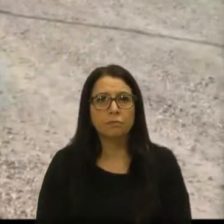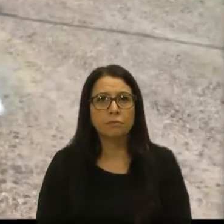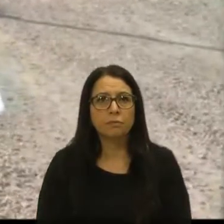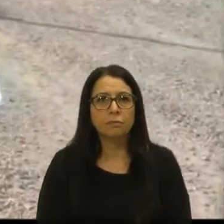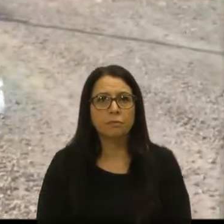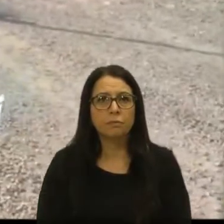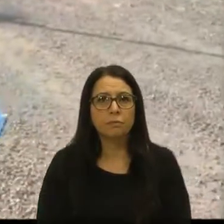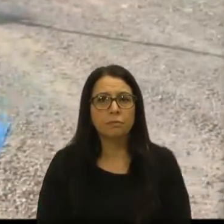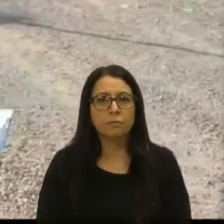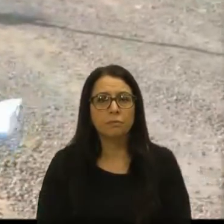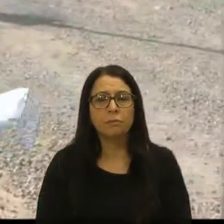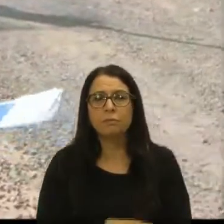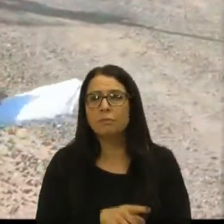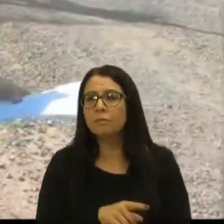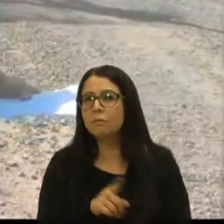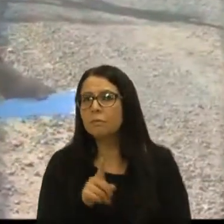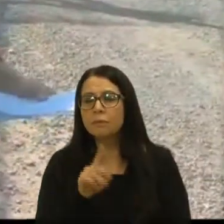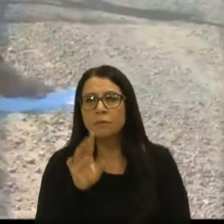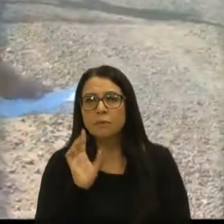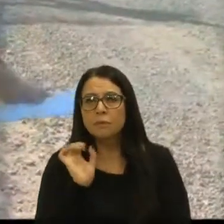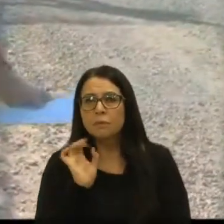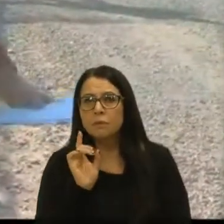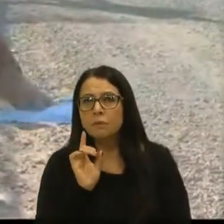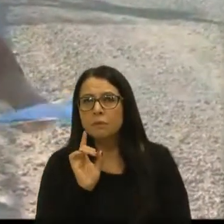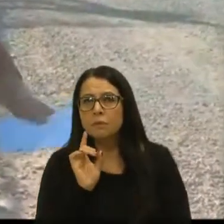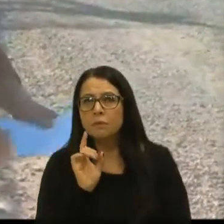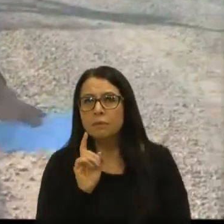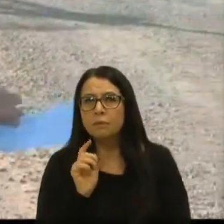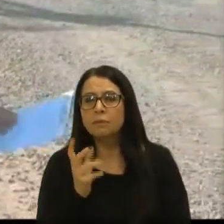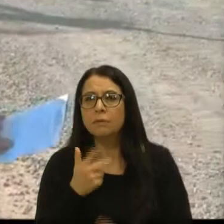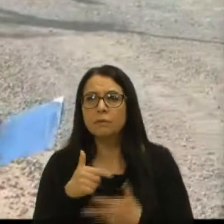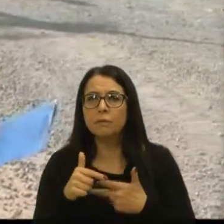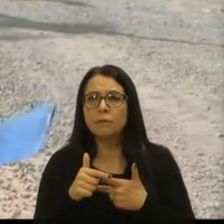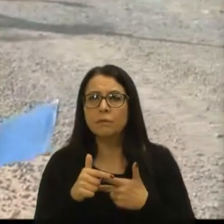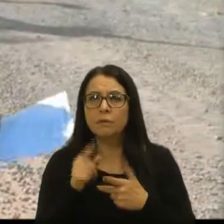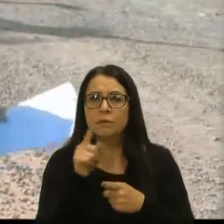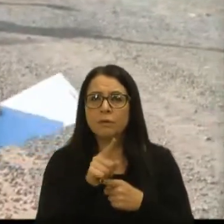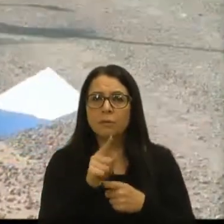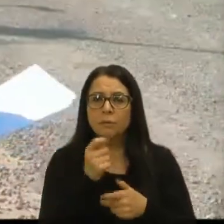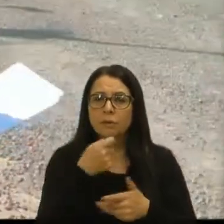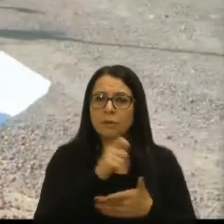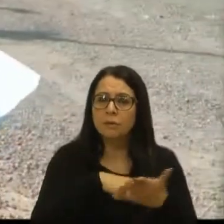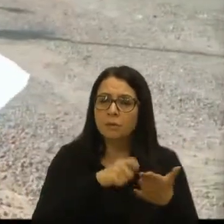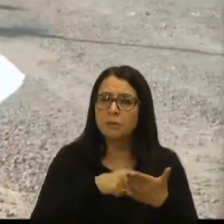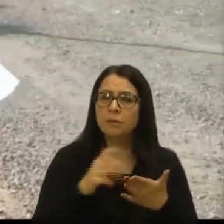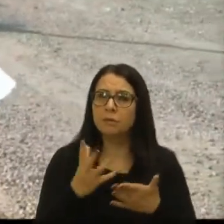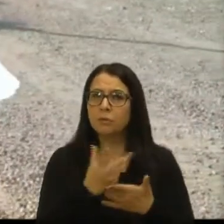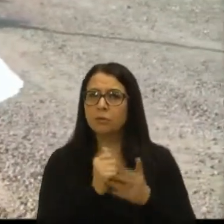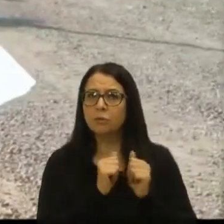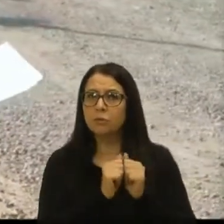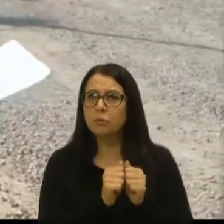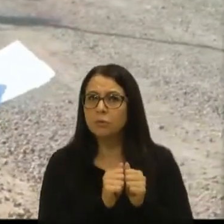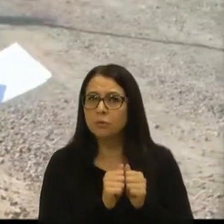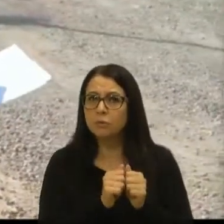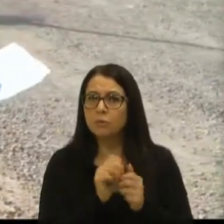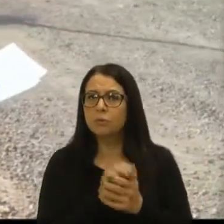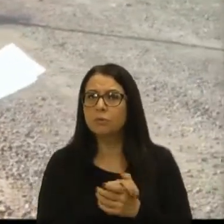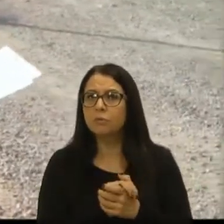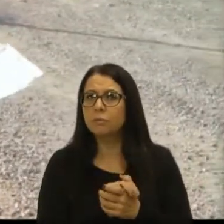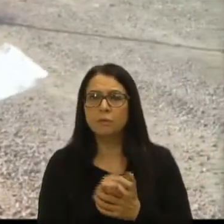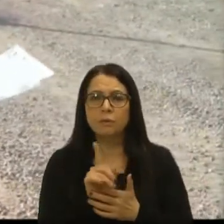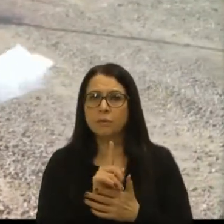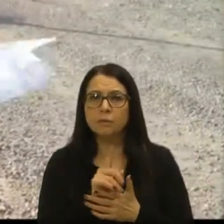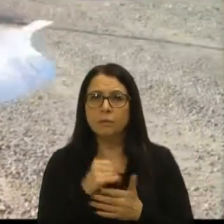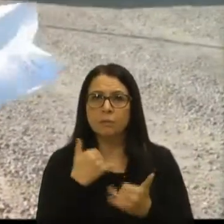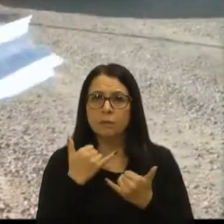dia, mais antes, três, quatro horas, peguei as assinaturas, todas as firmas, não é brincadeira,